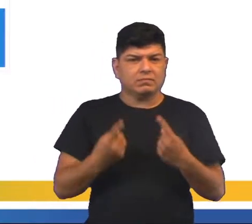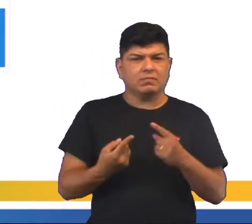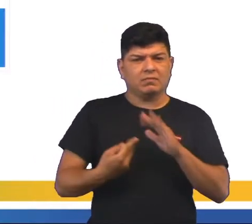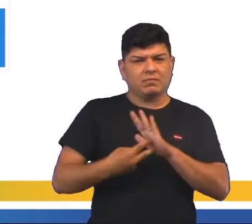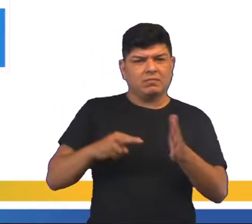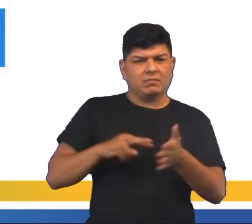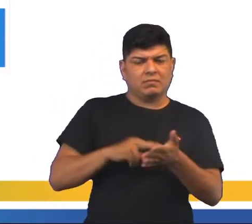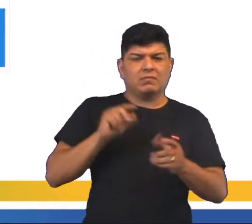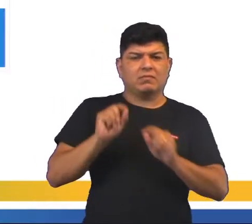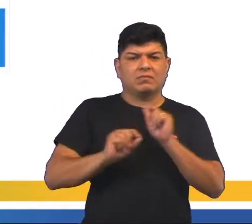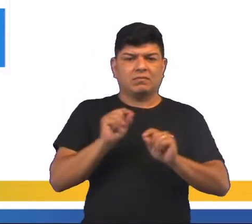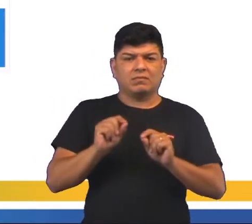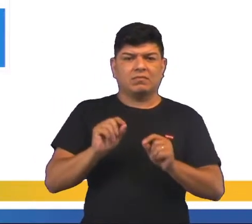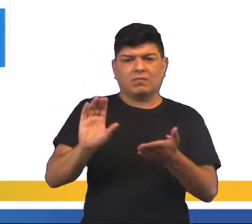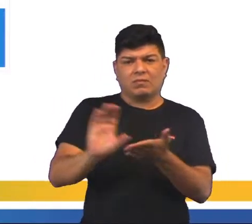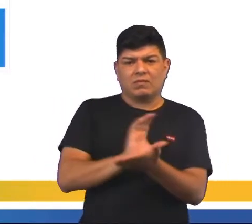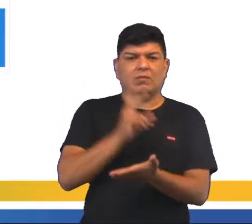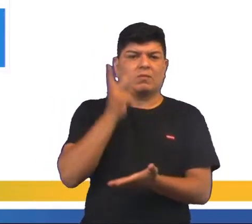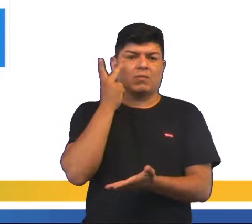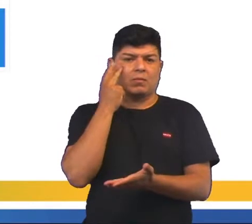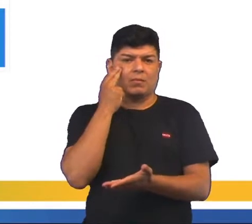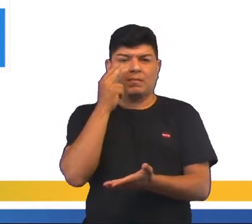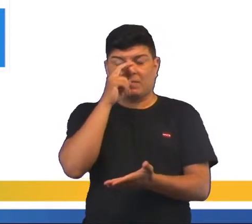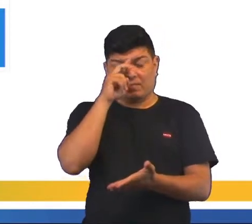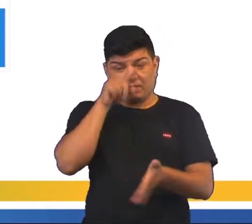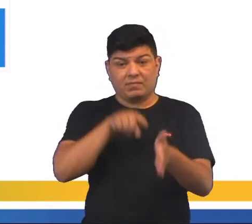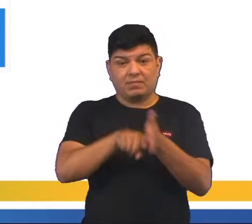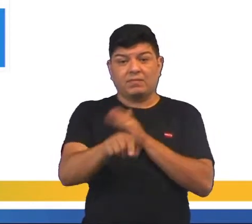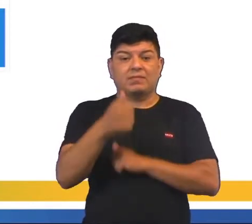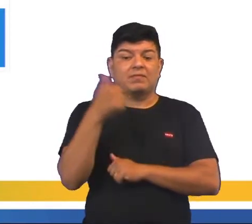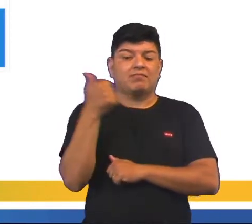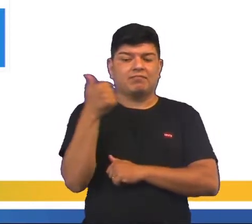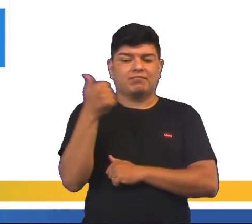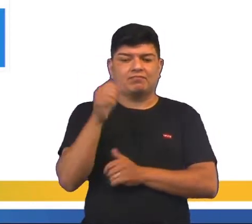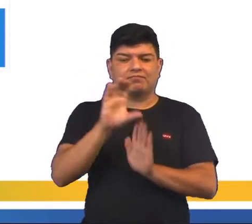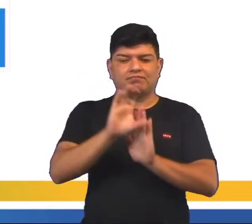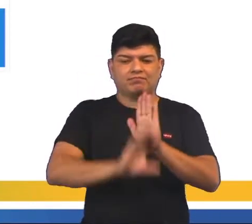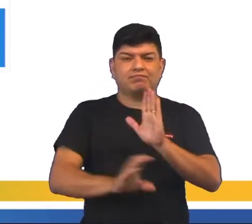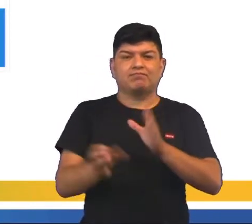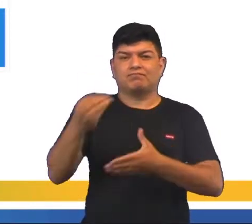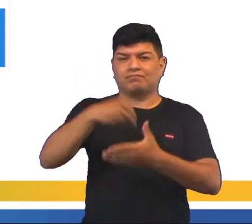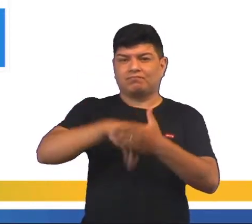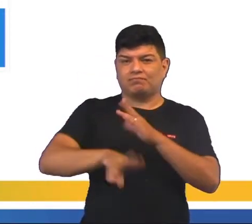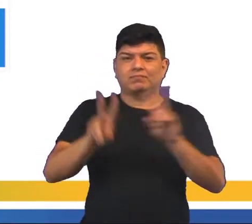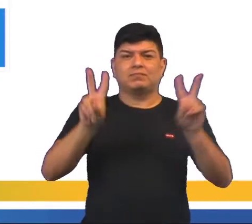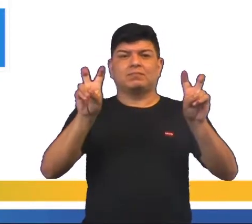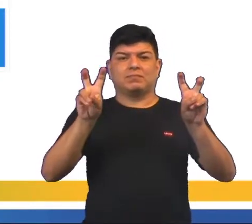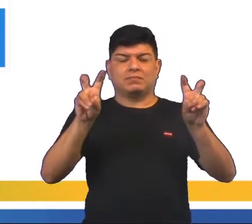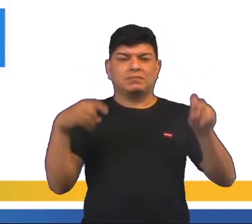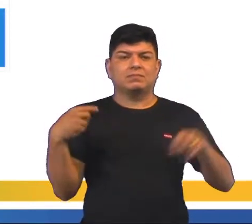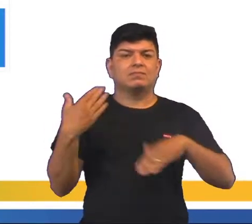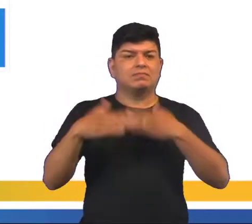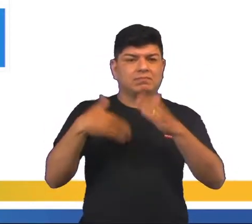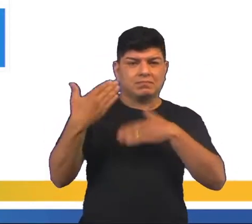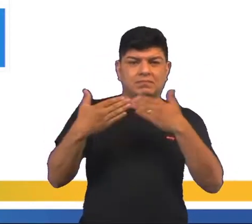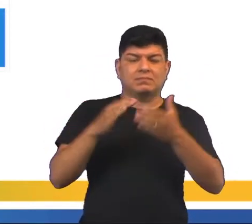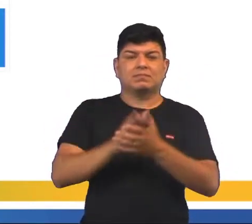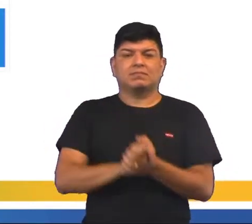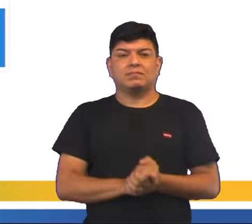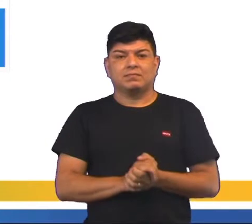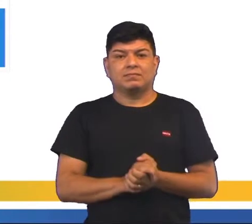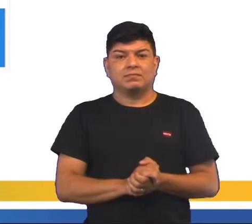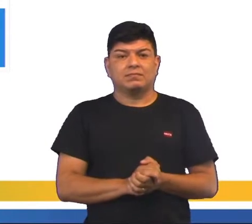recursos naturais? é a nossa primeira pergunta relativo a um conceito dentro da temática que vamos desenvolver.